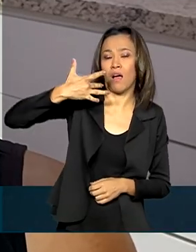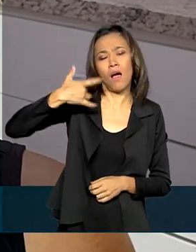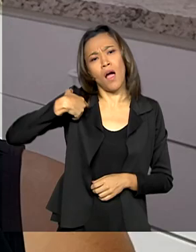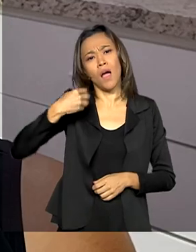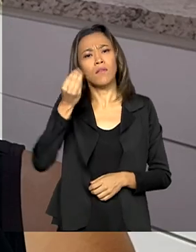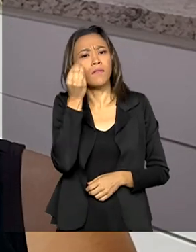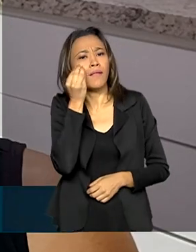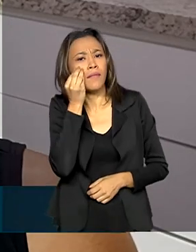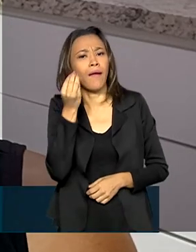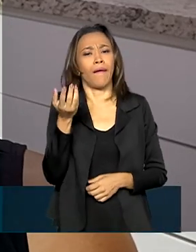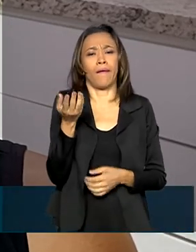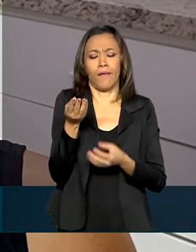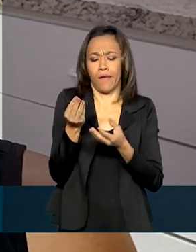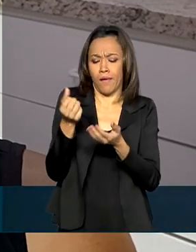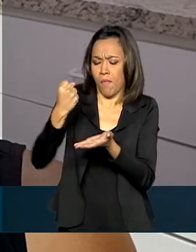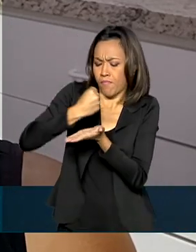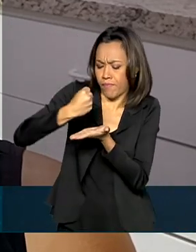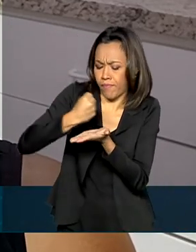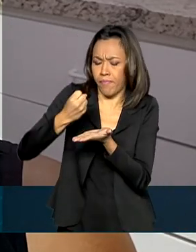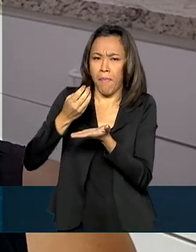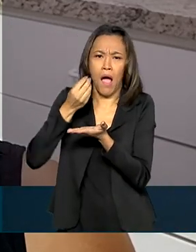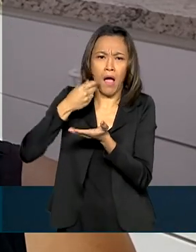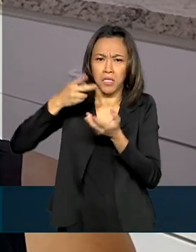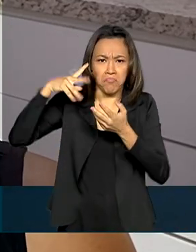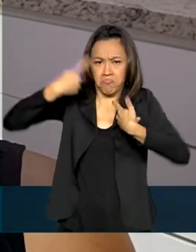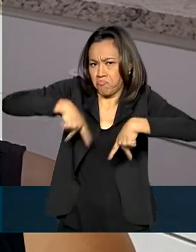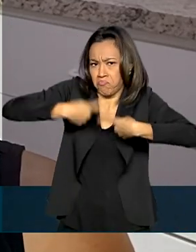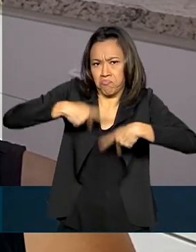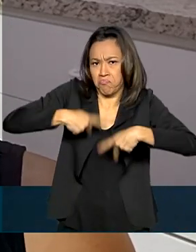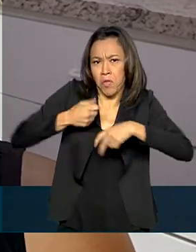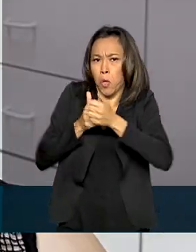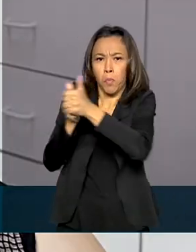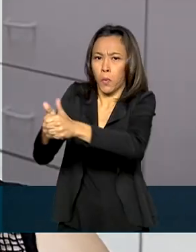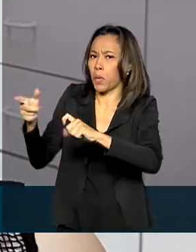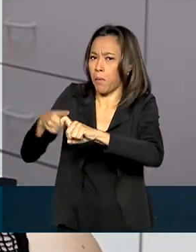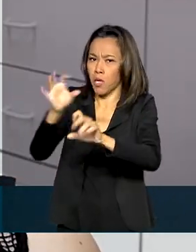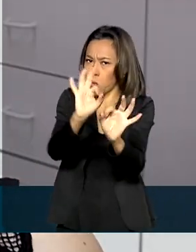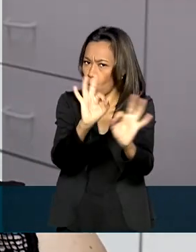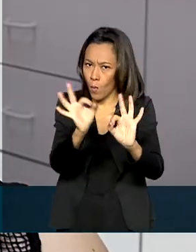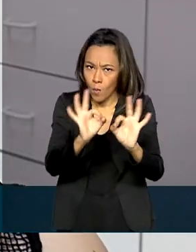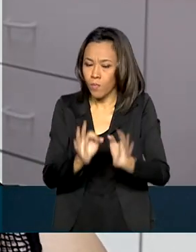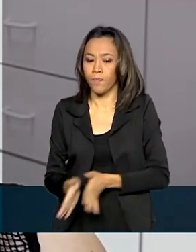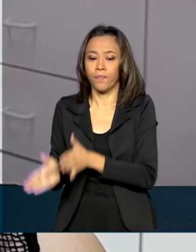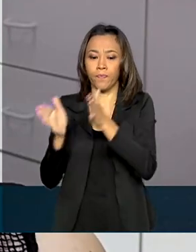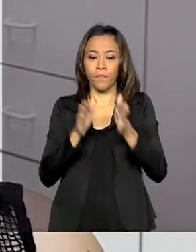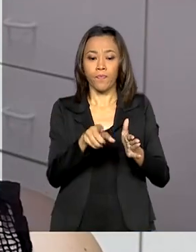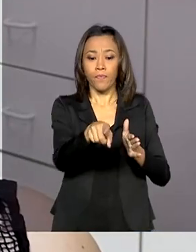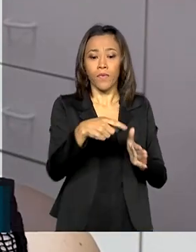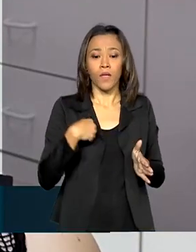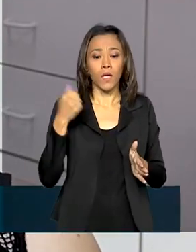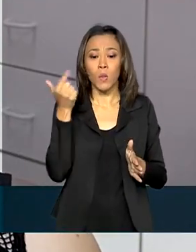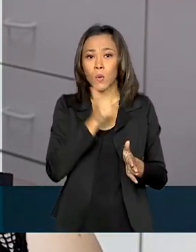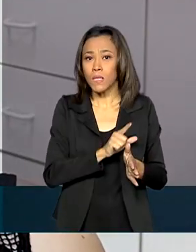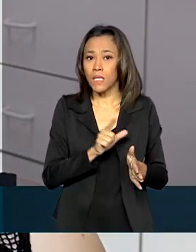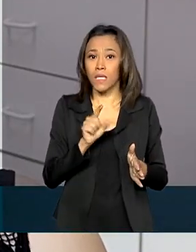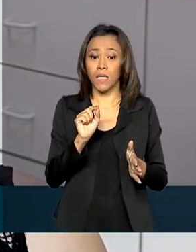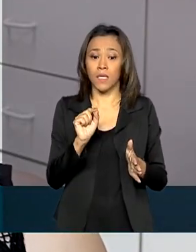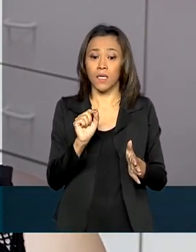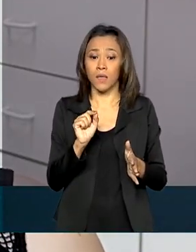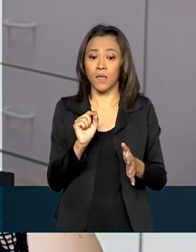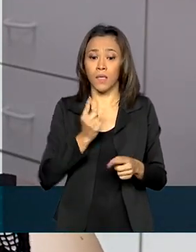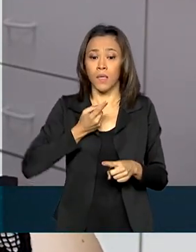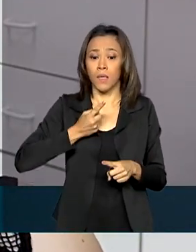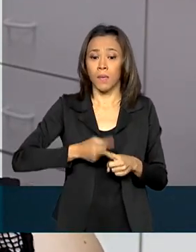fumada, um medicamento por conta própria. É que a gente nunca deve tratar lá, por